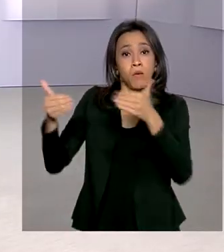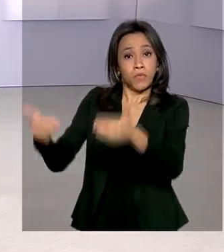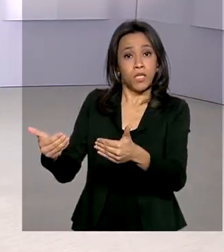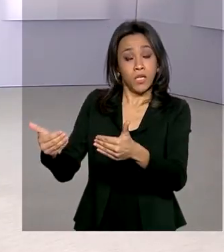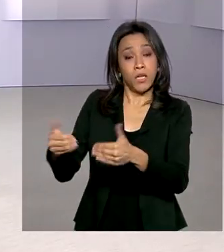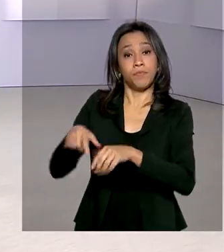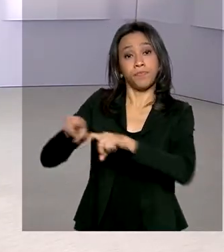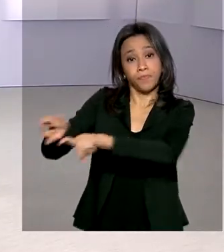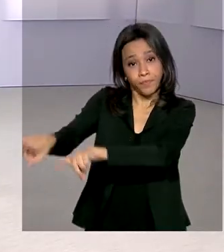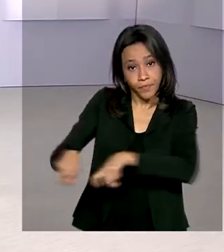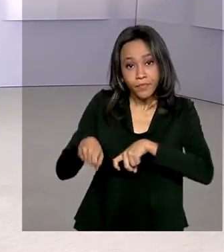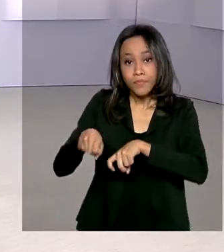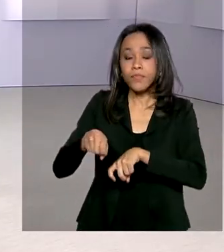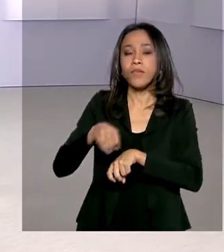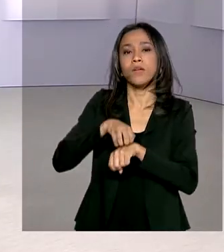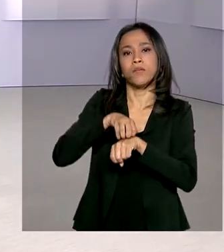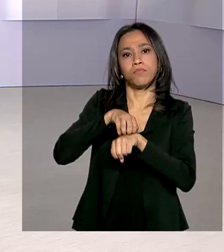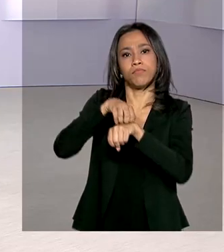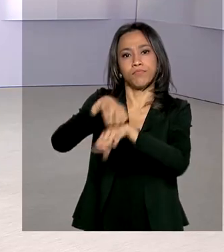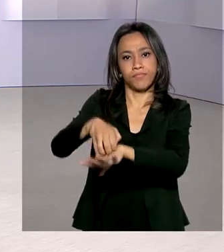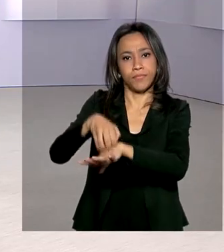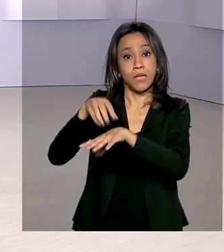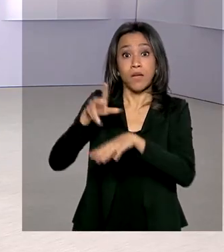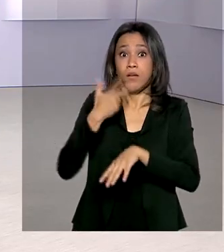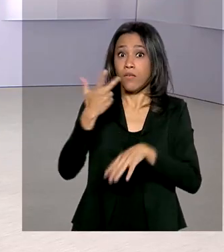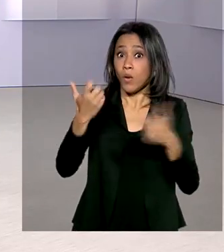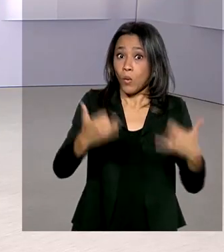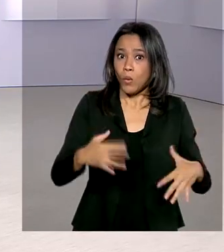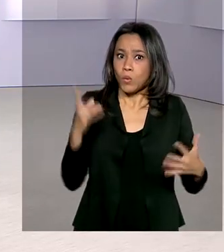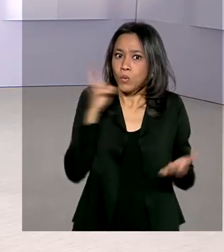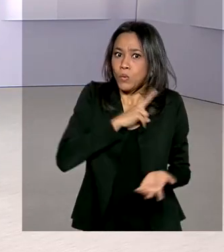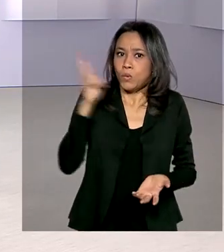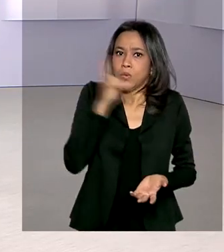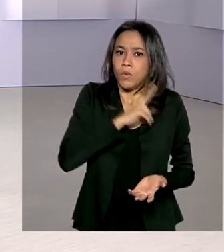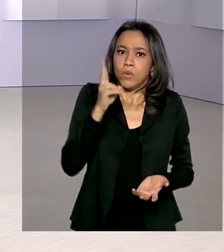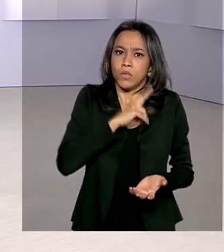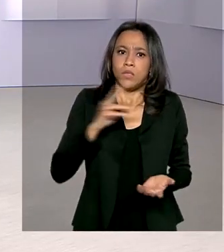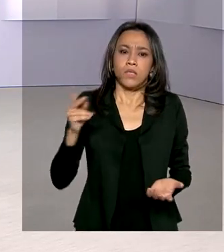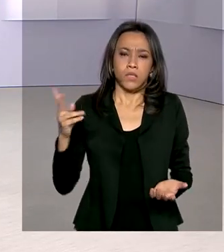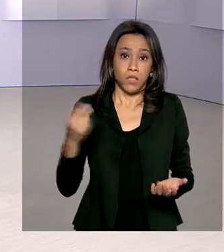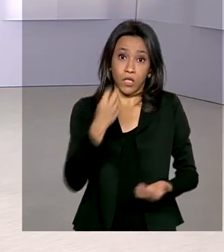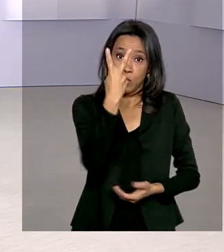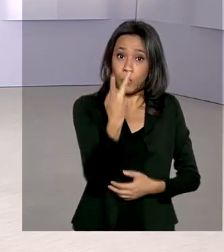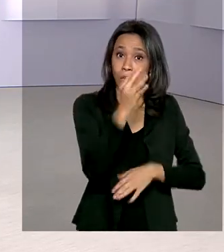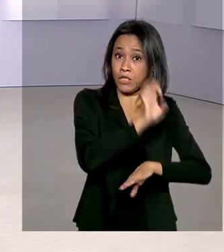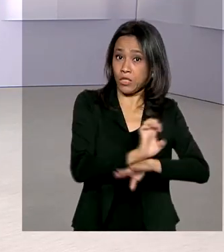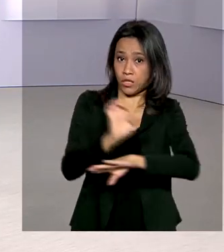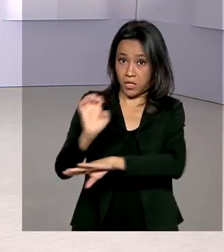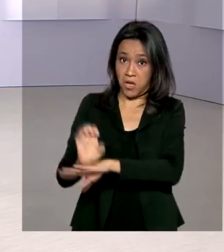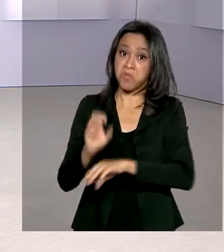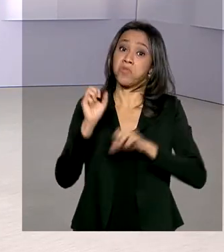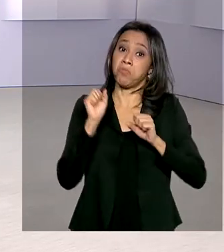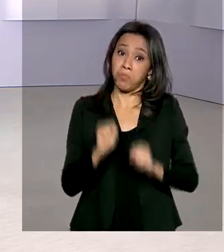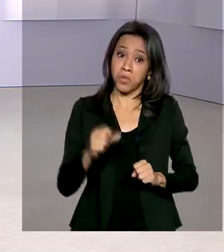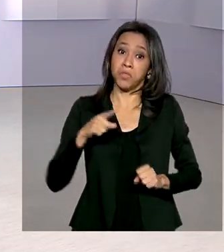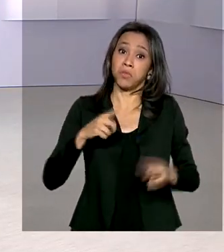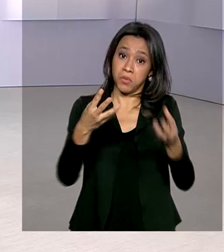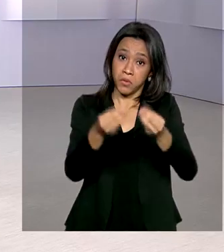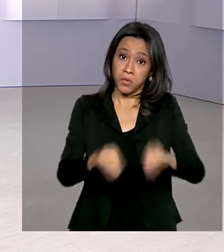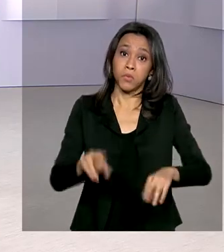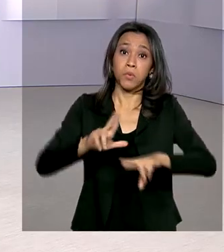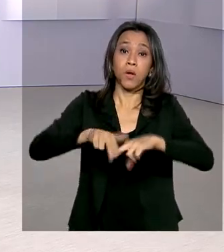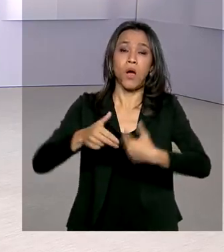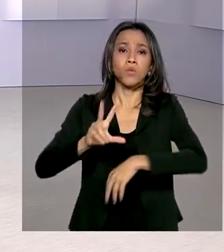Agricultura declarou hoje estado de emergência fitossanitária em dois estados que podem ser afetados pela nuvem de